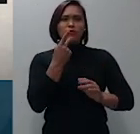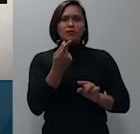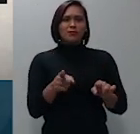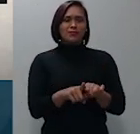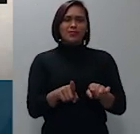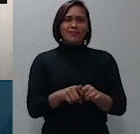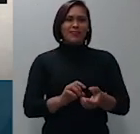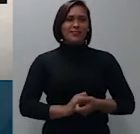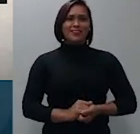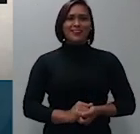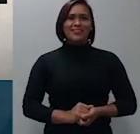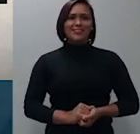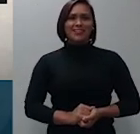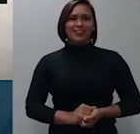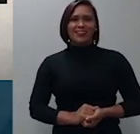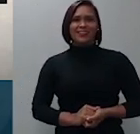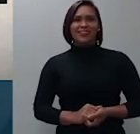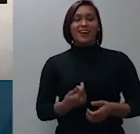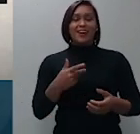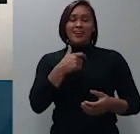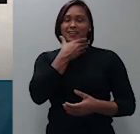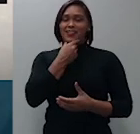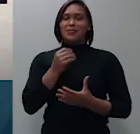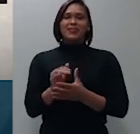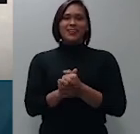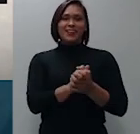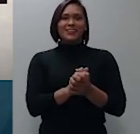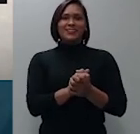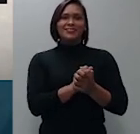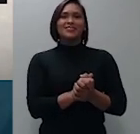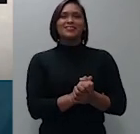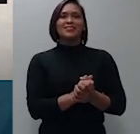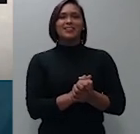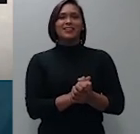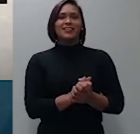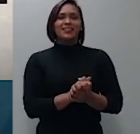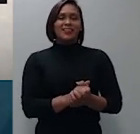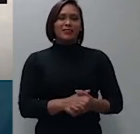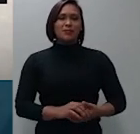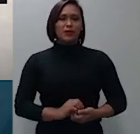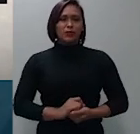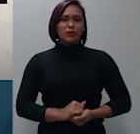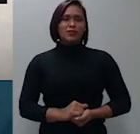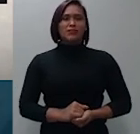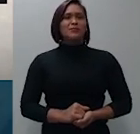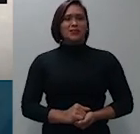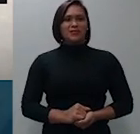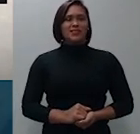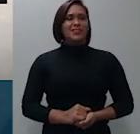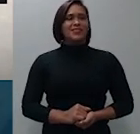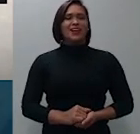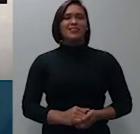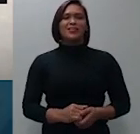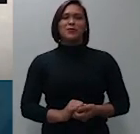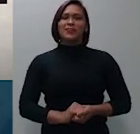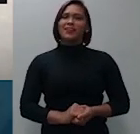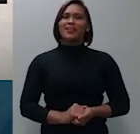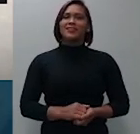esposo e pai dos co-executados não foi ajuizado uma ação de execução de honorários